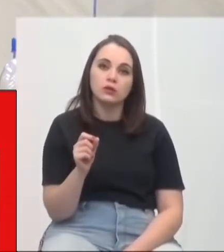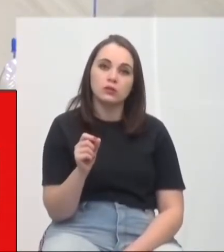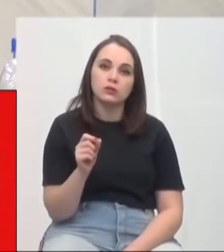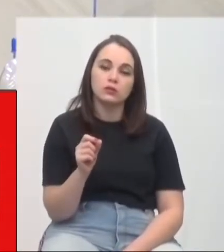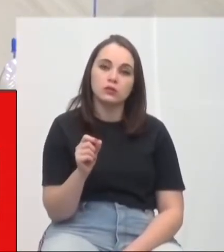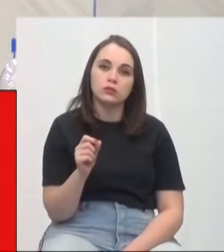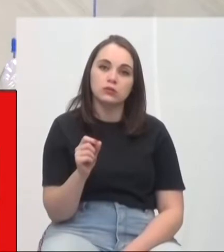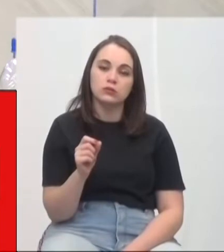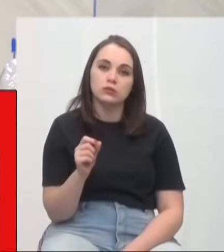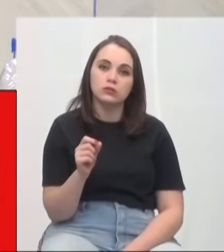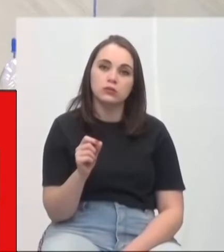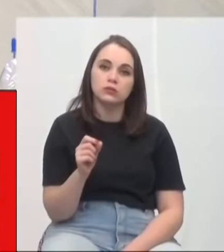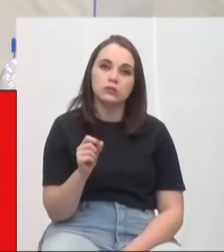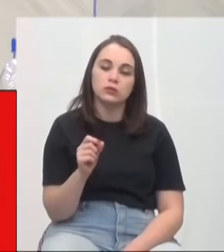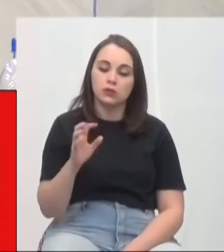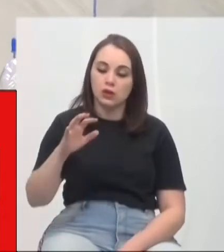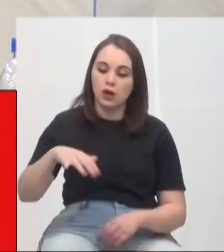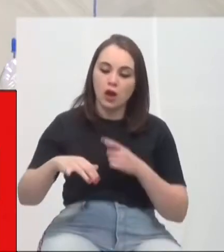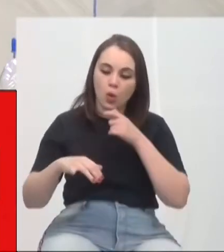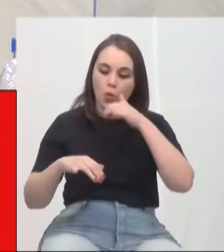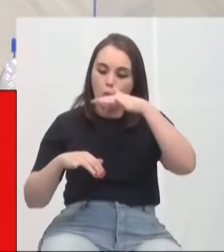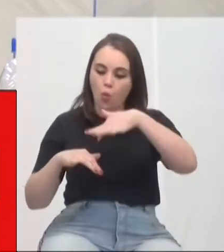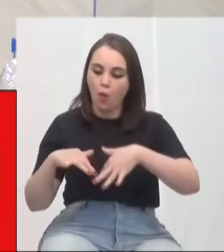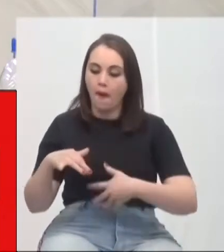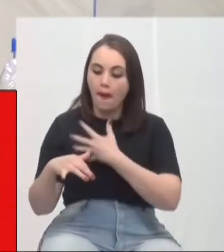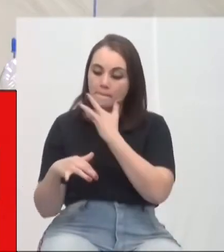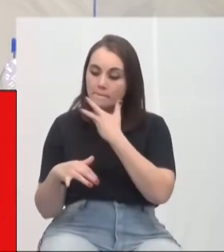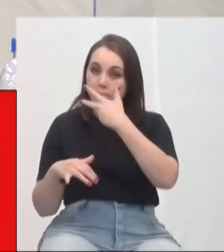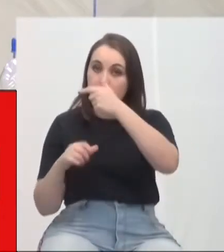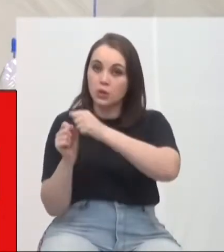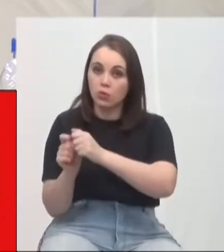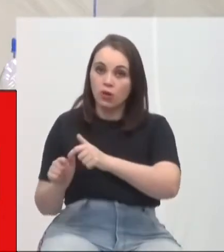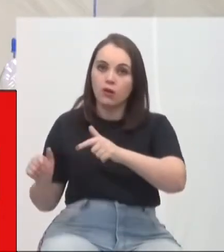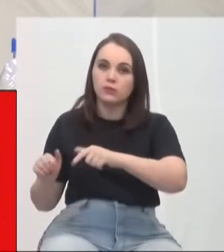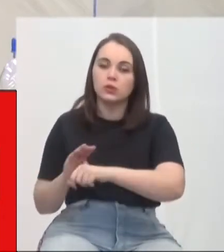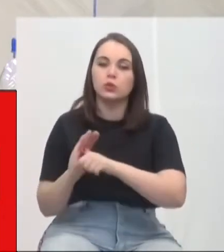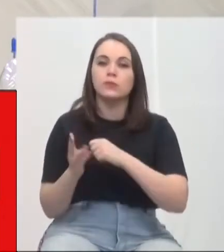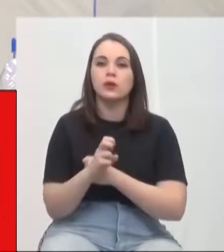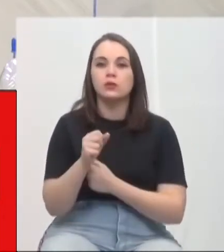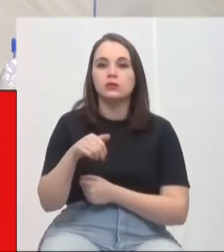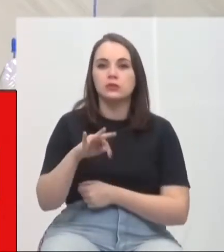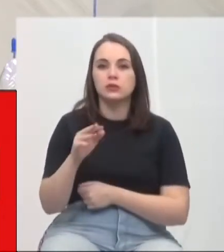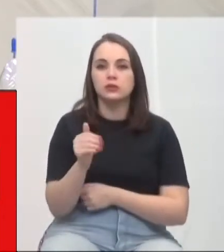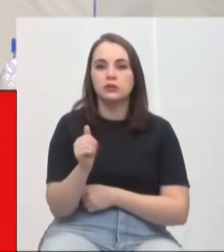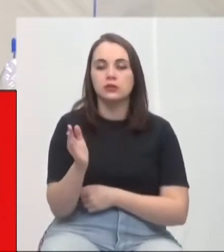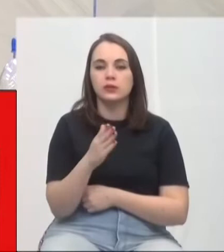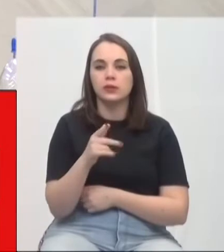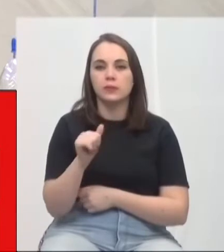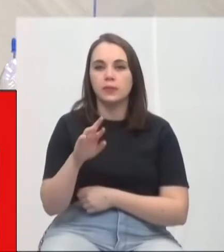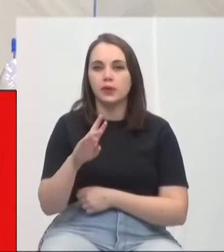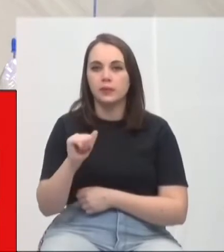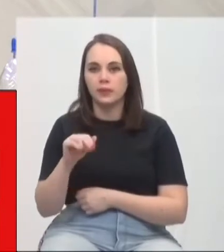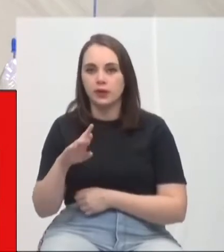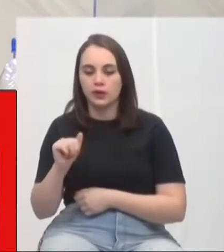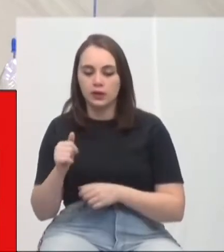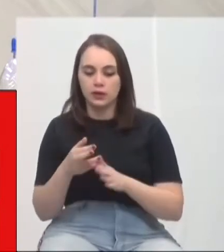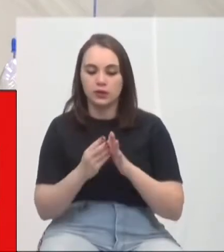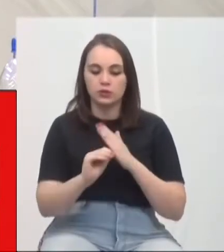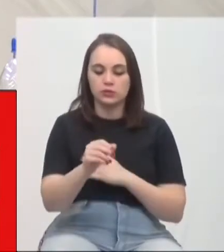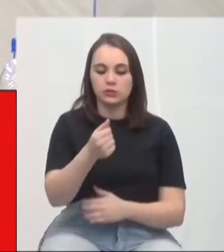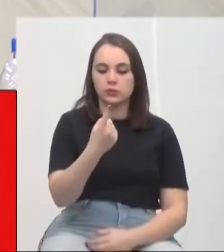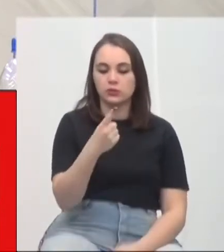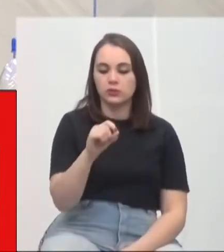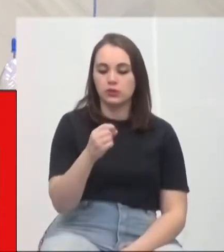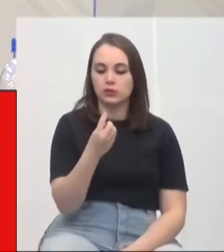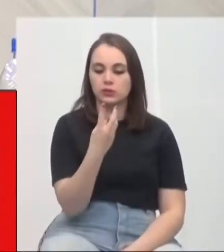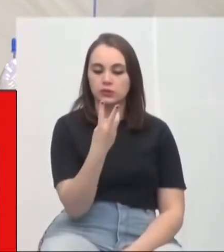21. Recuperação da Boca de Lobo, da rua Afonso Scafone, bairro Santa Bárbara. Indicação 10, 31, 20, 21, autor, vereador